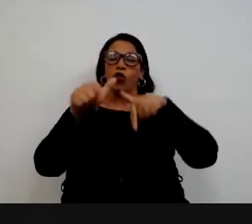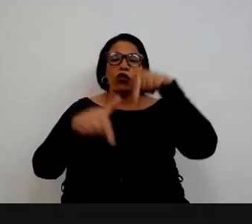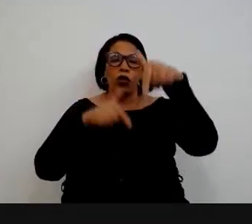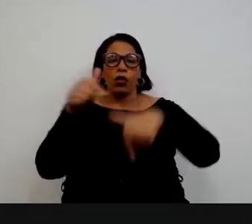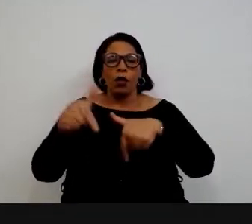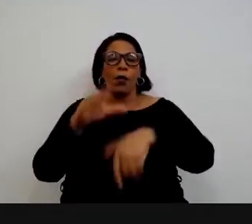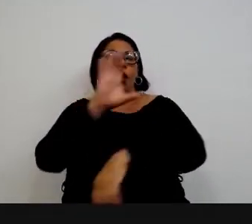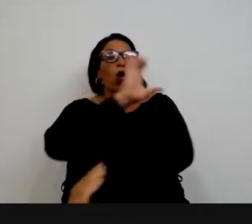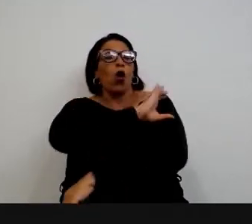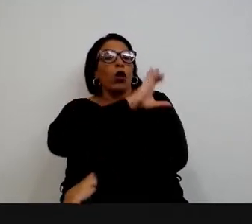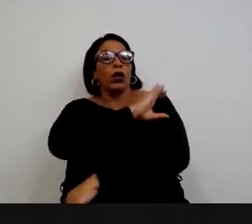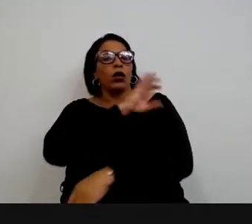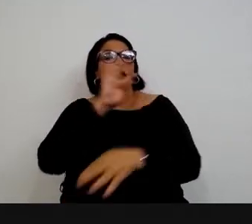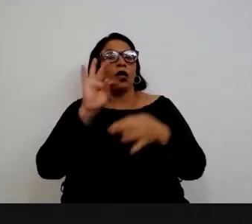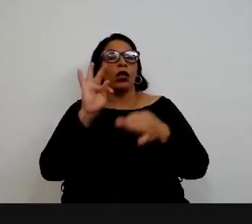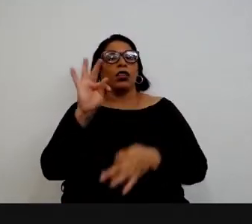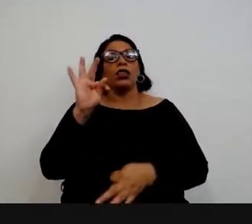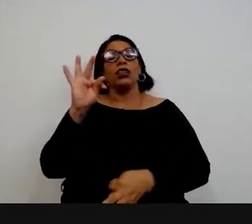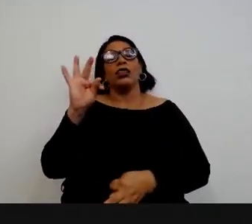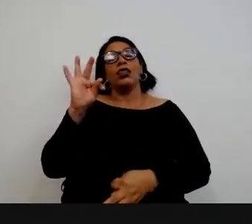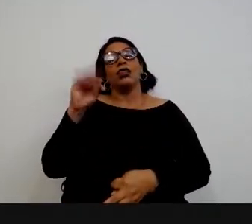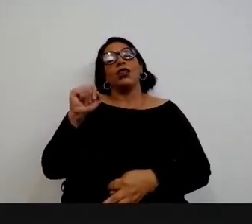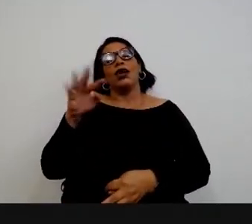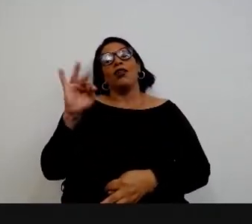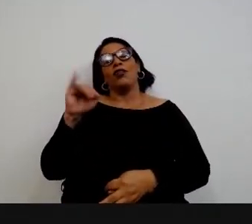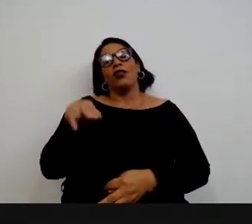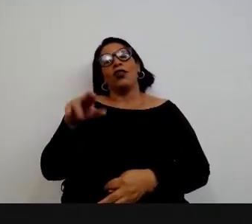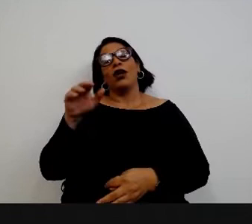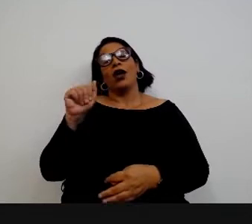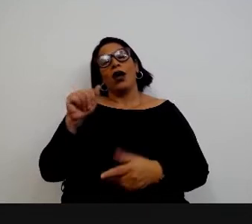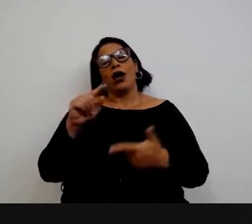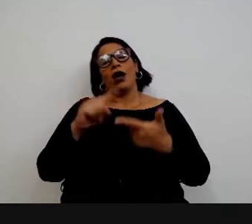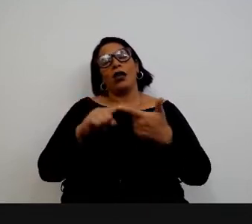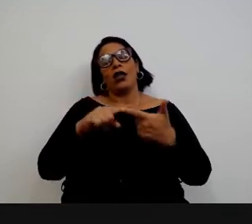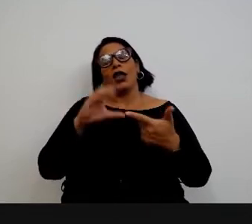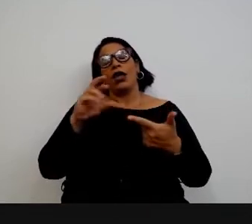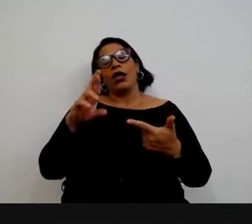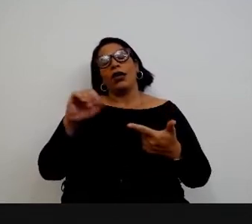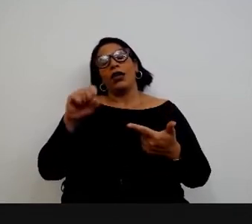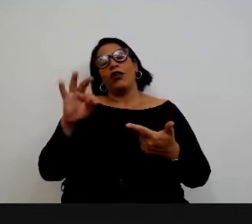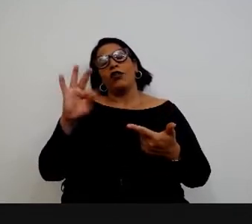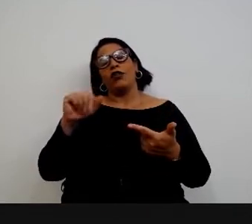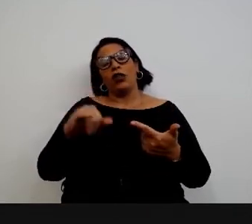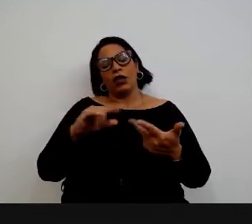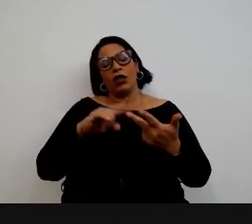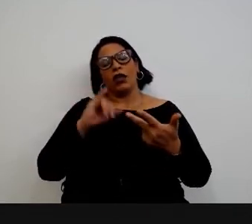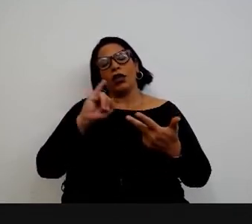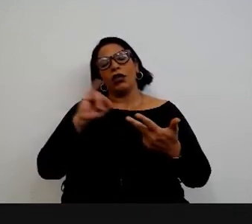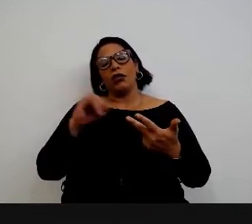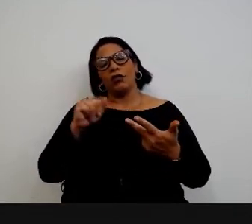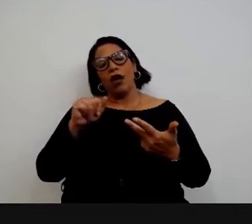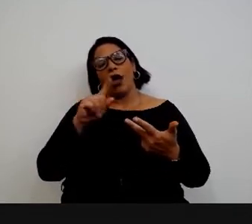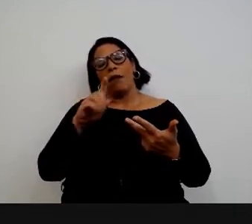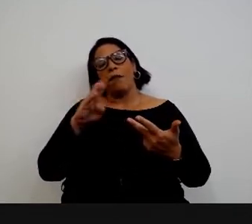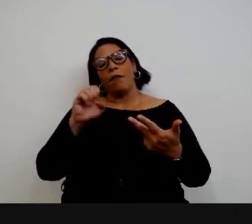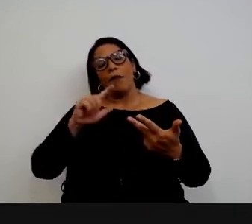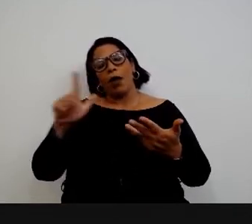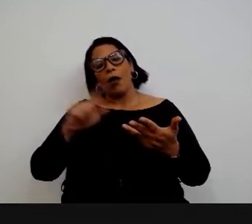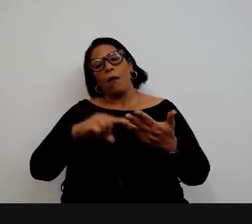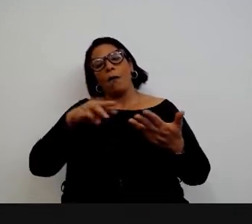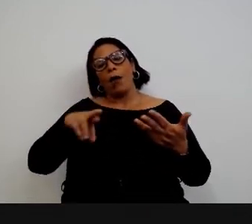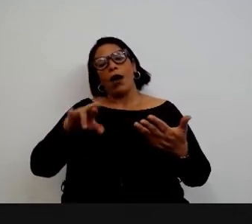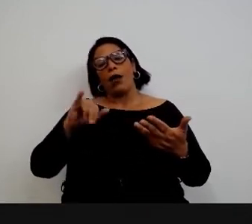coordenado pela Tatiana de Azevedo Maia e composto por Cristina Linz, Isabel Lobo, Juliana Mundim, Maíra de